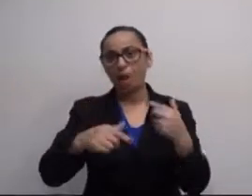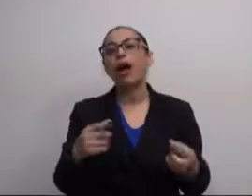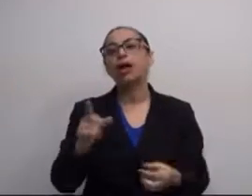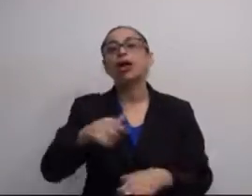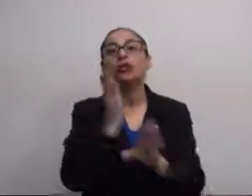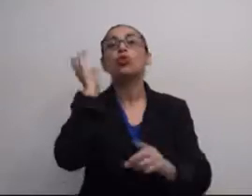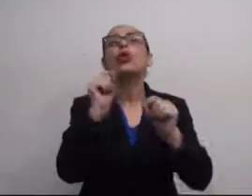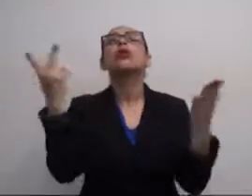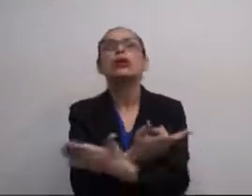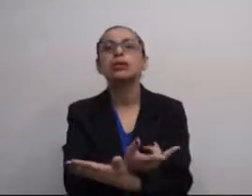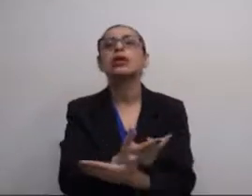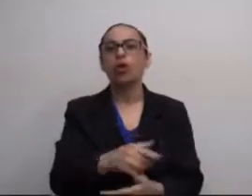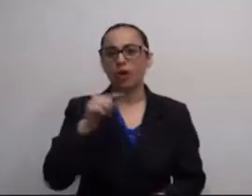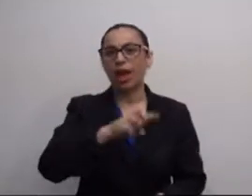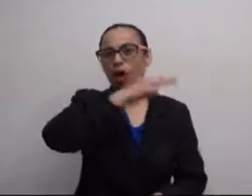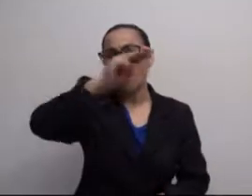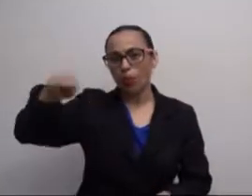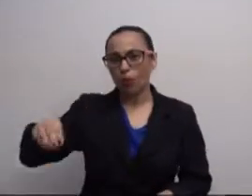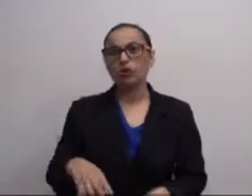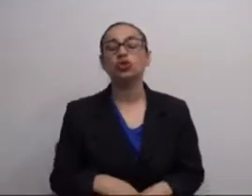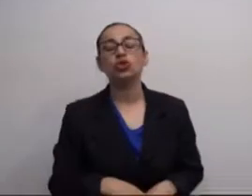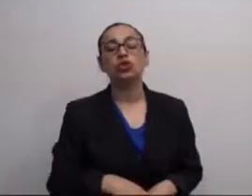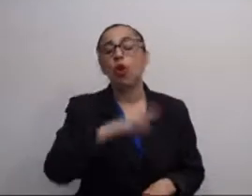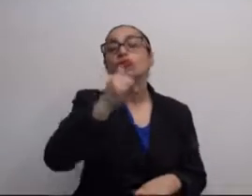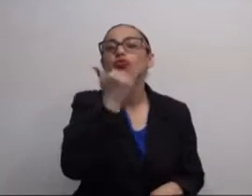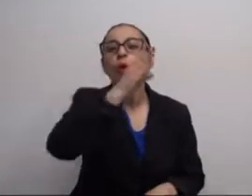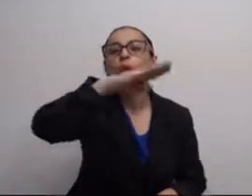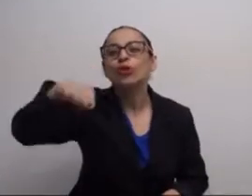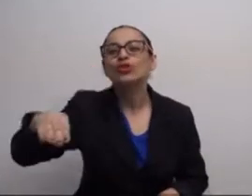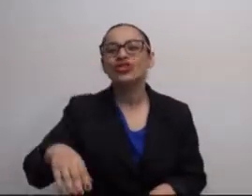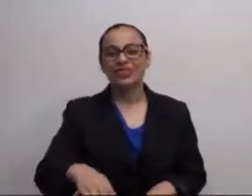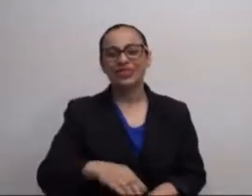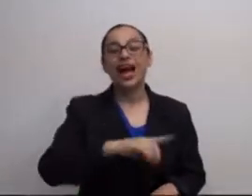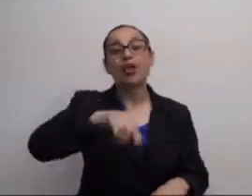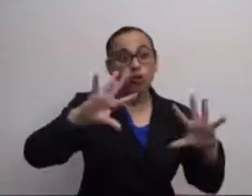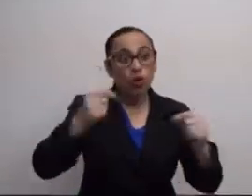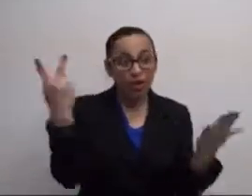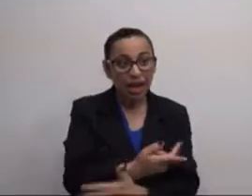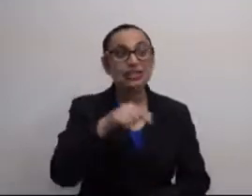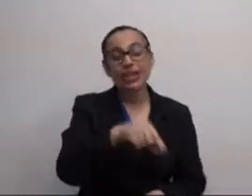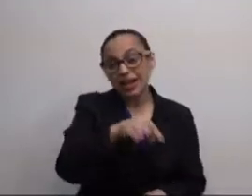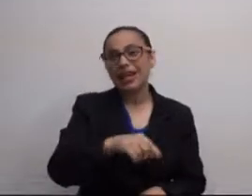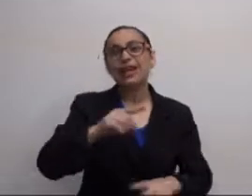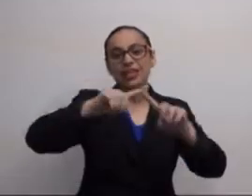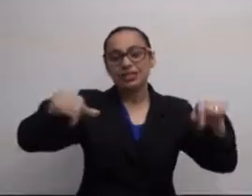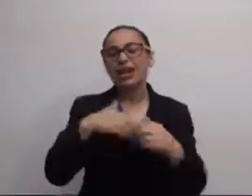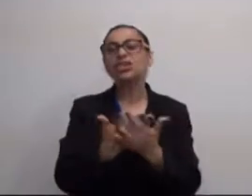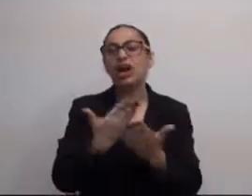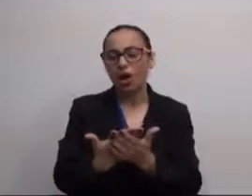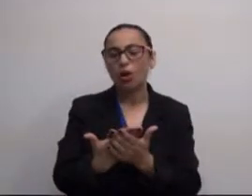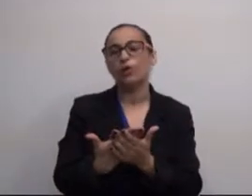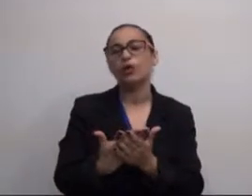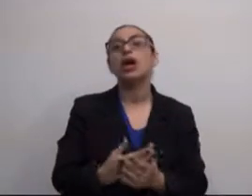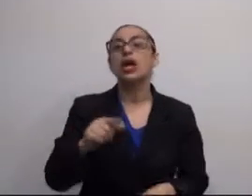demandou para eles essa tarefa, esse trabalho, que era o dia de descobrir o que estava acontecendo no Monte Benéves. Mas tudo acontecia ali,